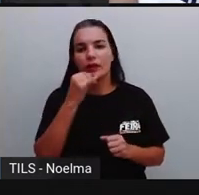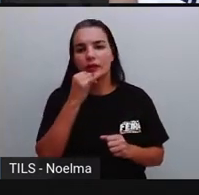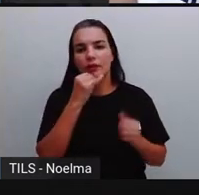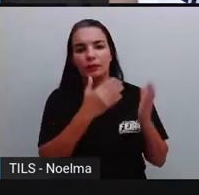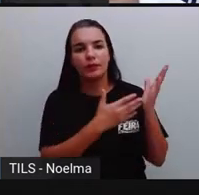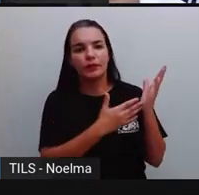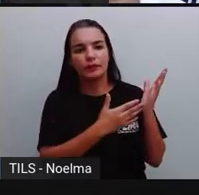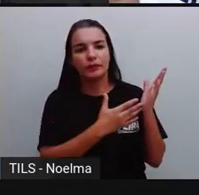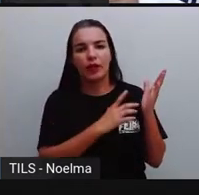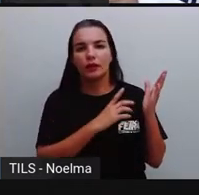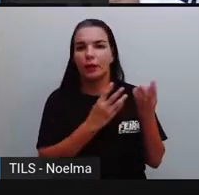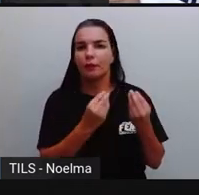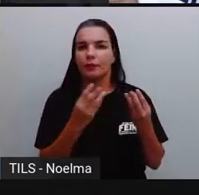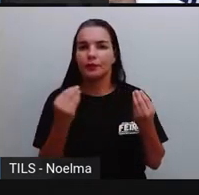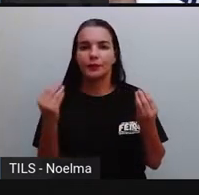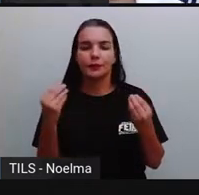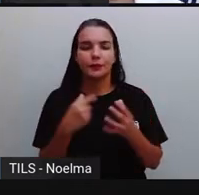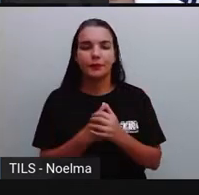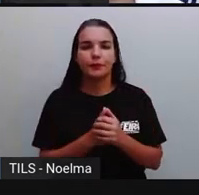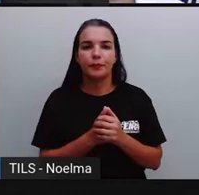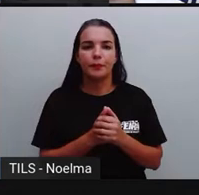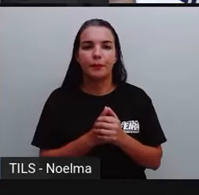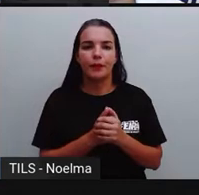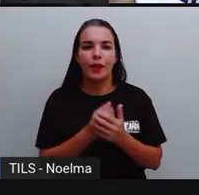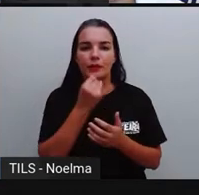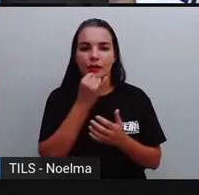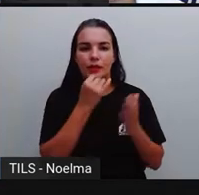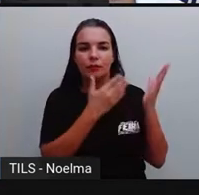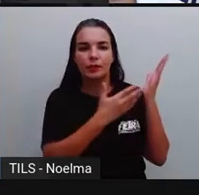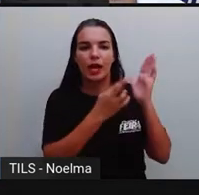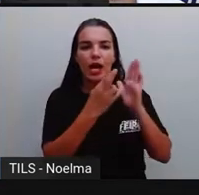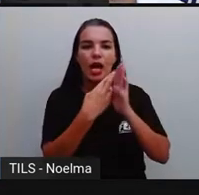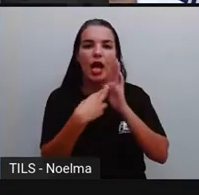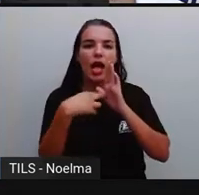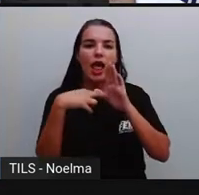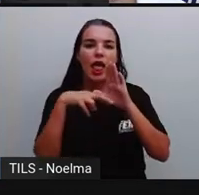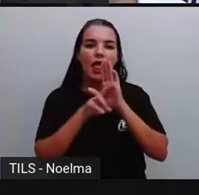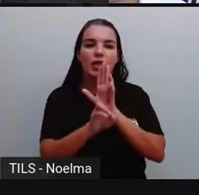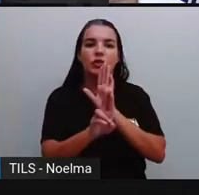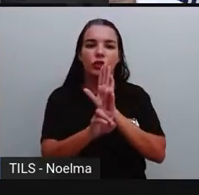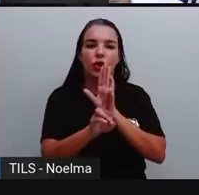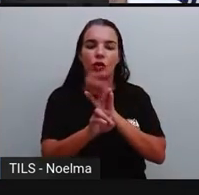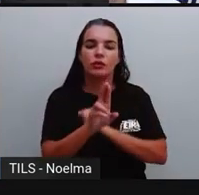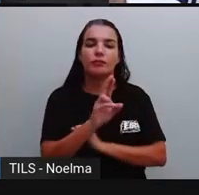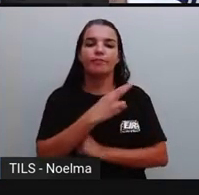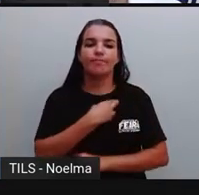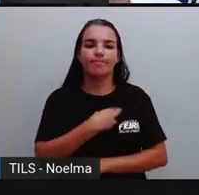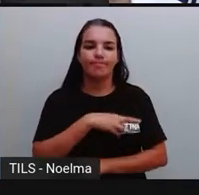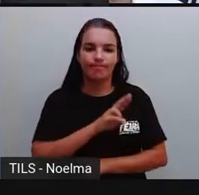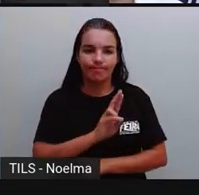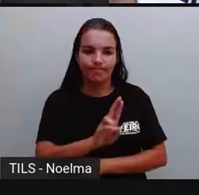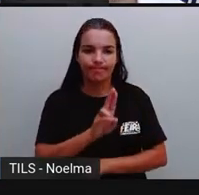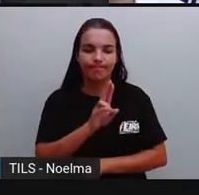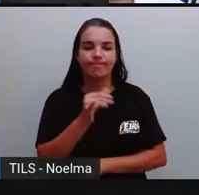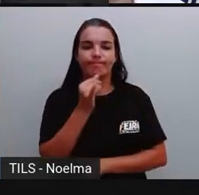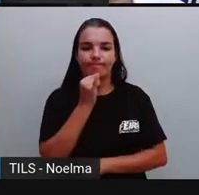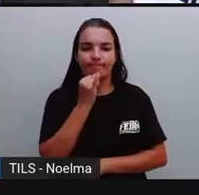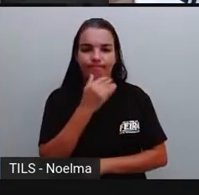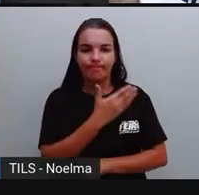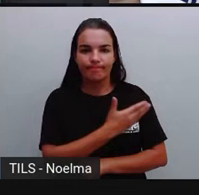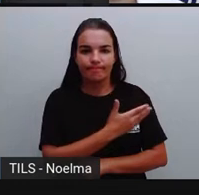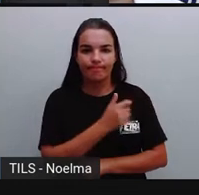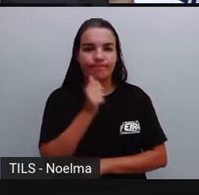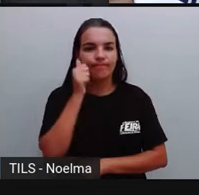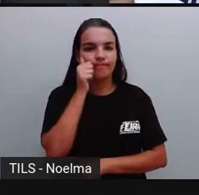Existem vários tipos de intolerância e aí a gente vê aqui, ó, a intolerância religiosa, por exemplo, né? A